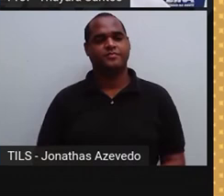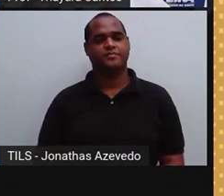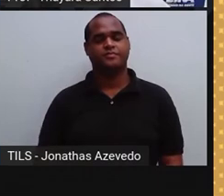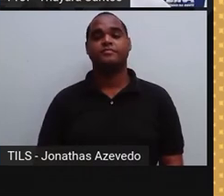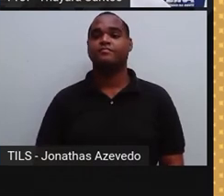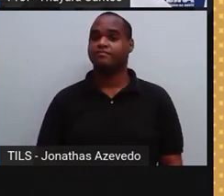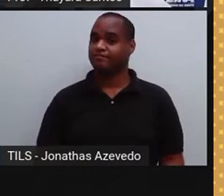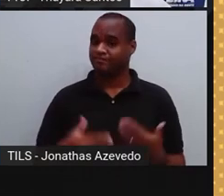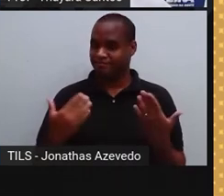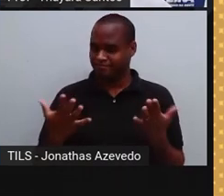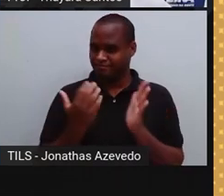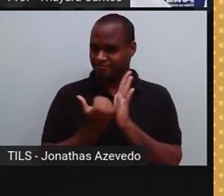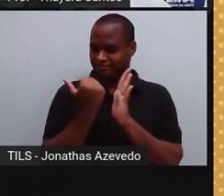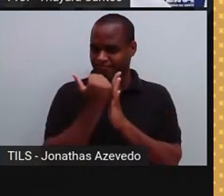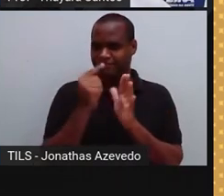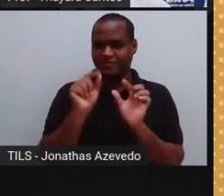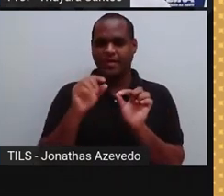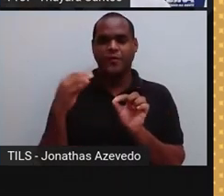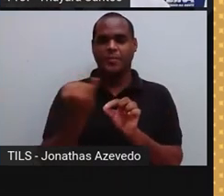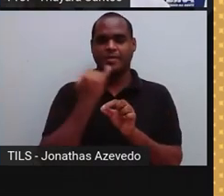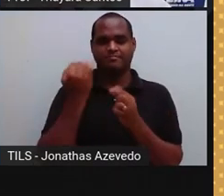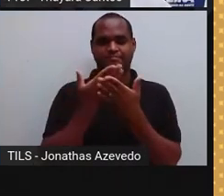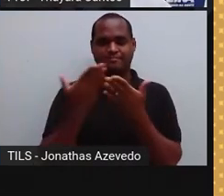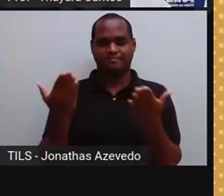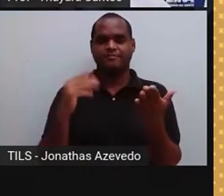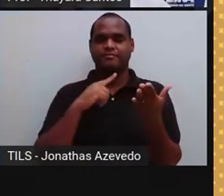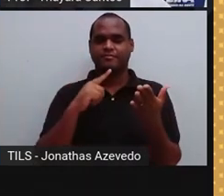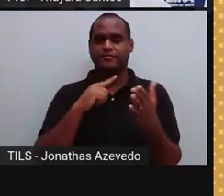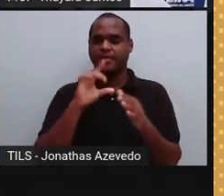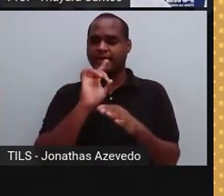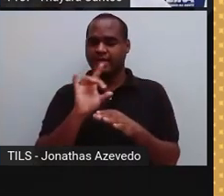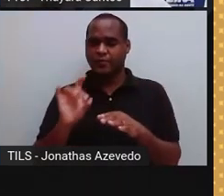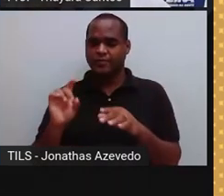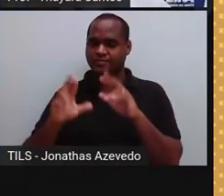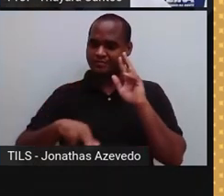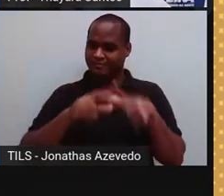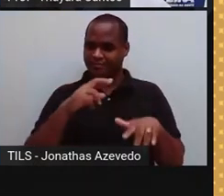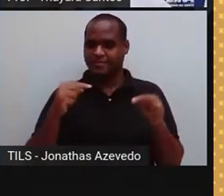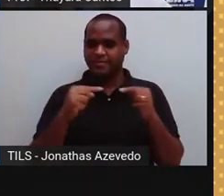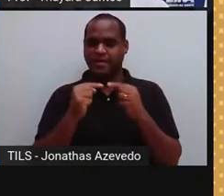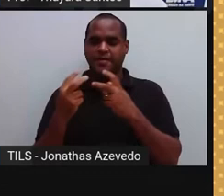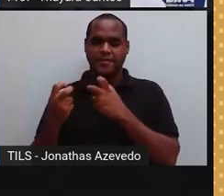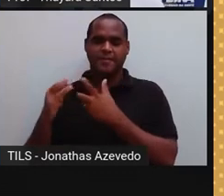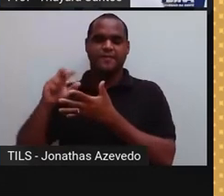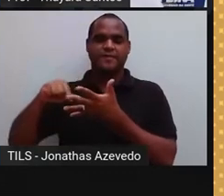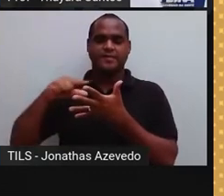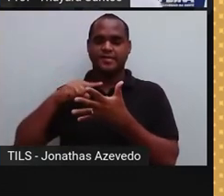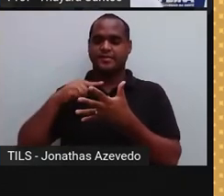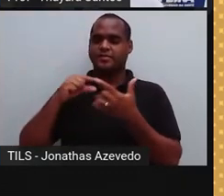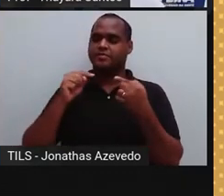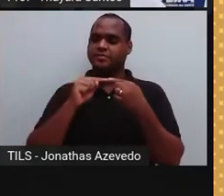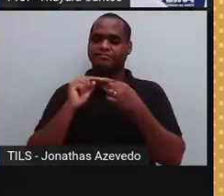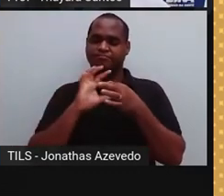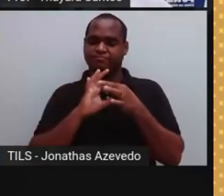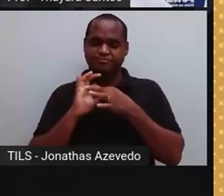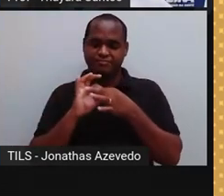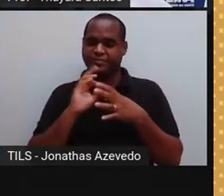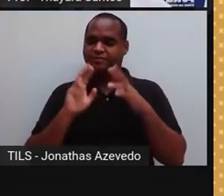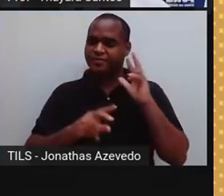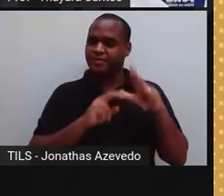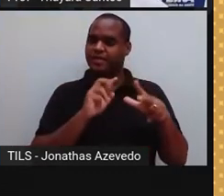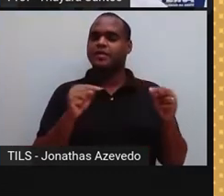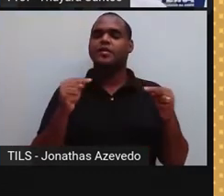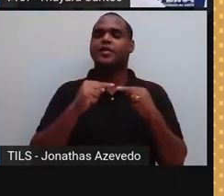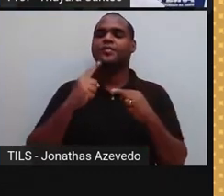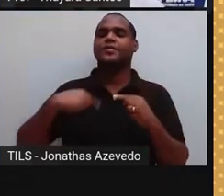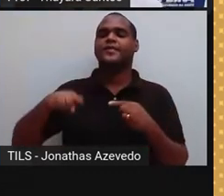uma coisa muito importante, cada receptor consegue perceber um tipo de estímulo diferente. Então a gente tem um